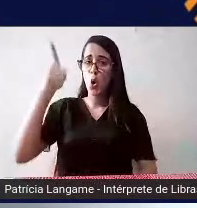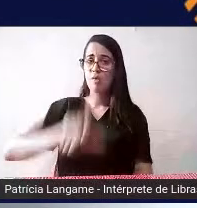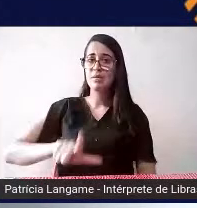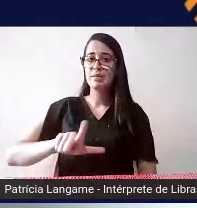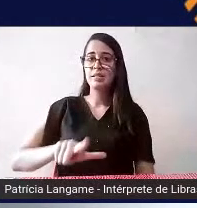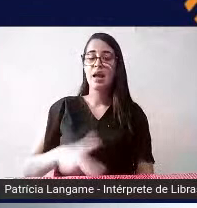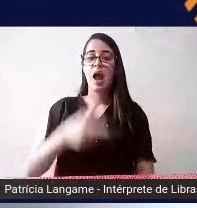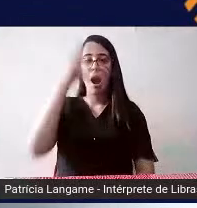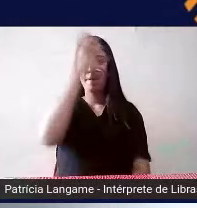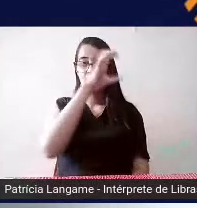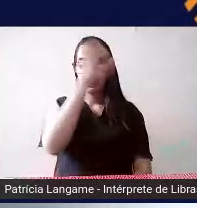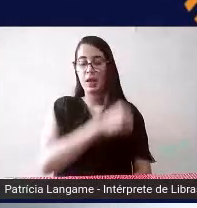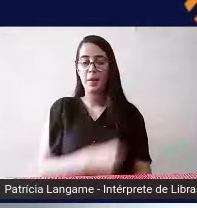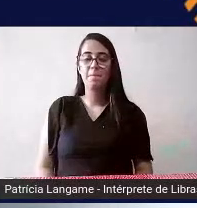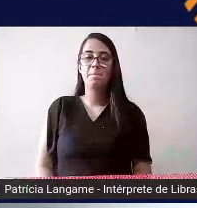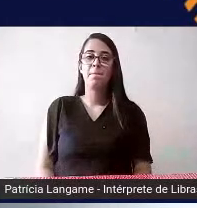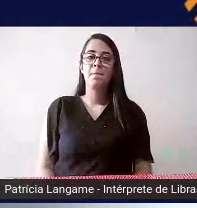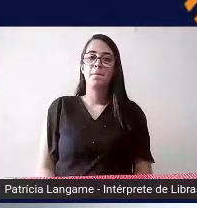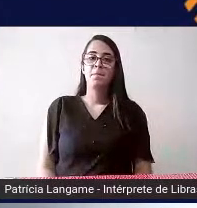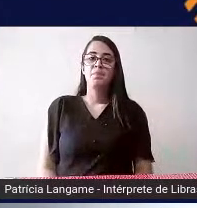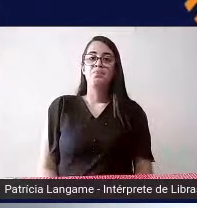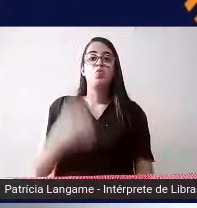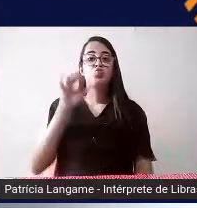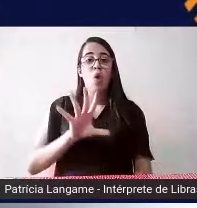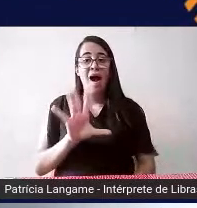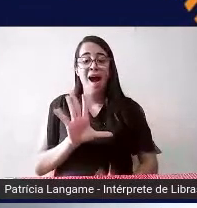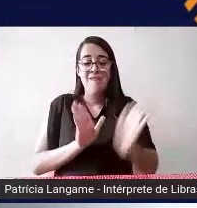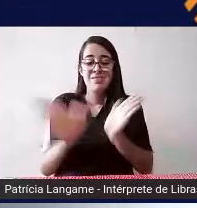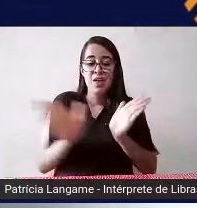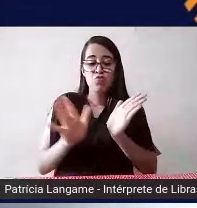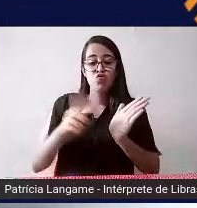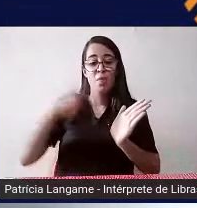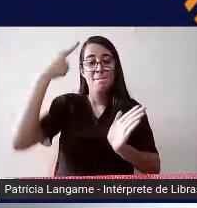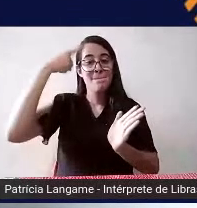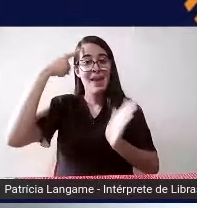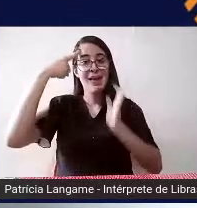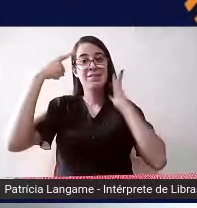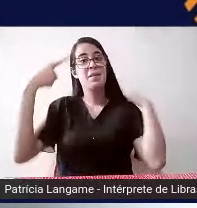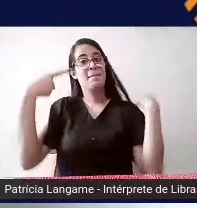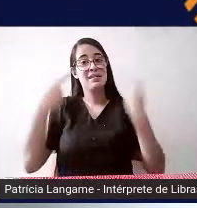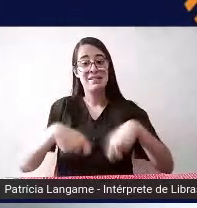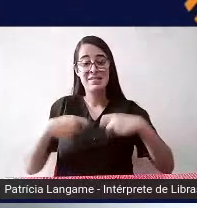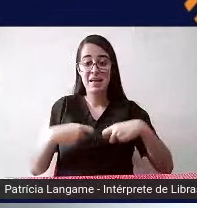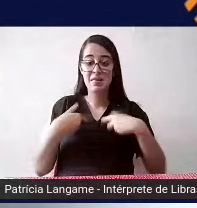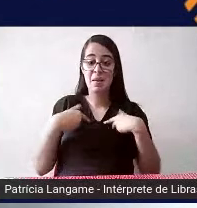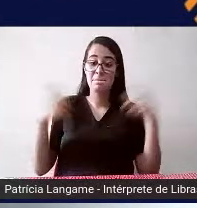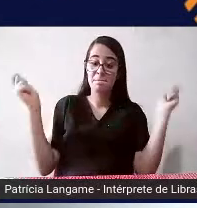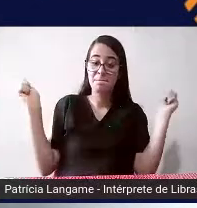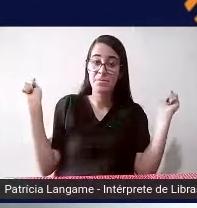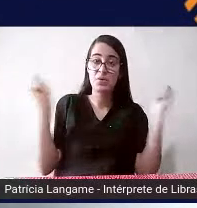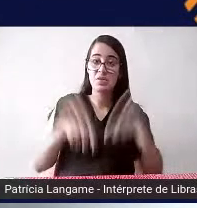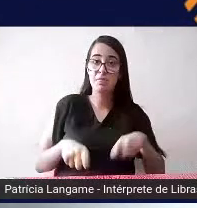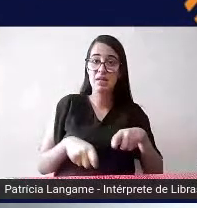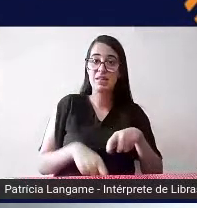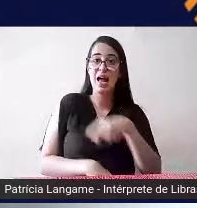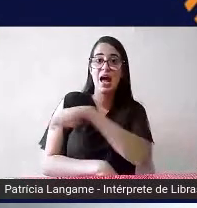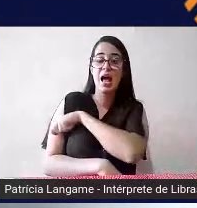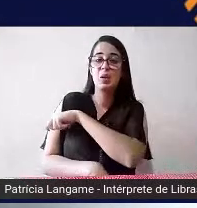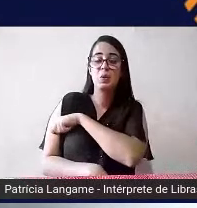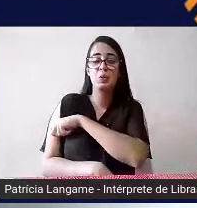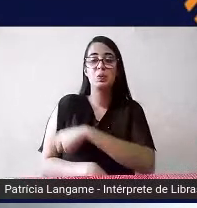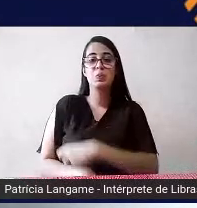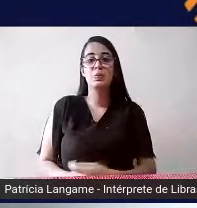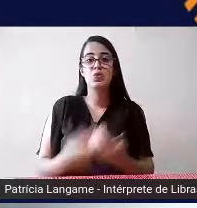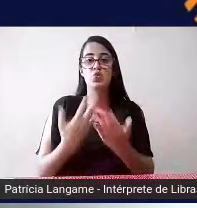aprender né então mais do que acesso a gente pensa que ele precisa ter condições para que conclua seus estudos né